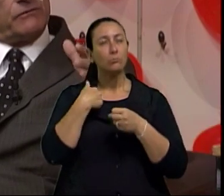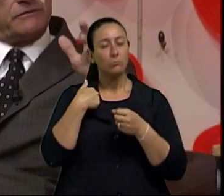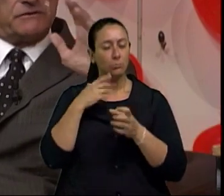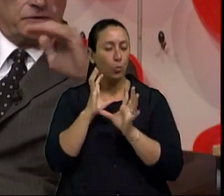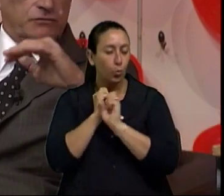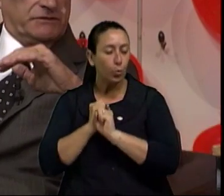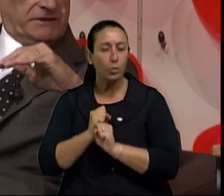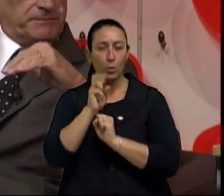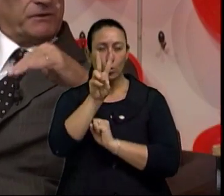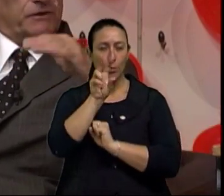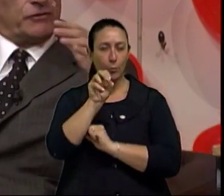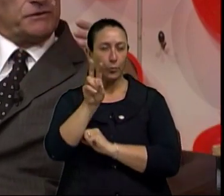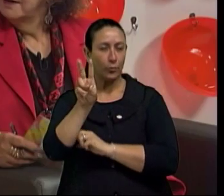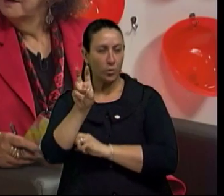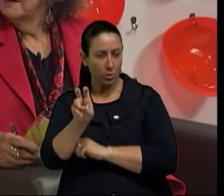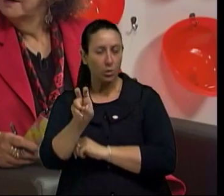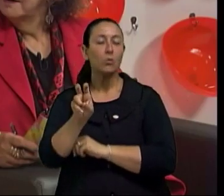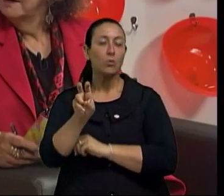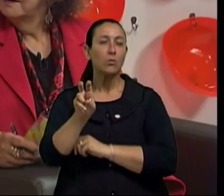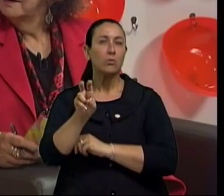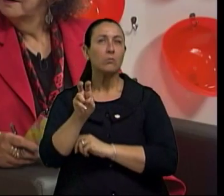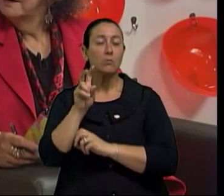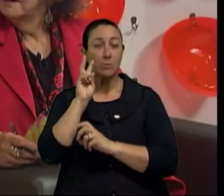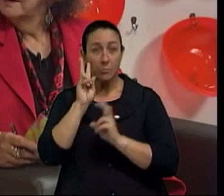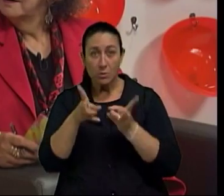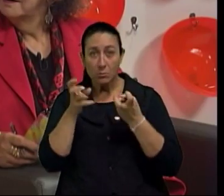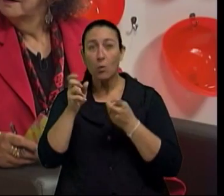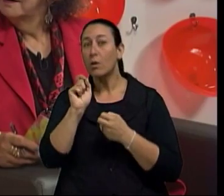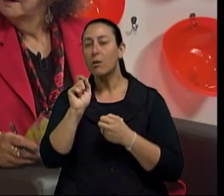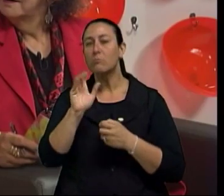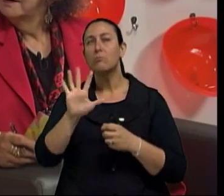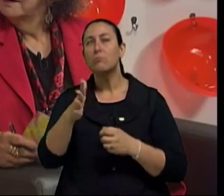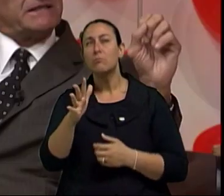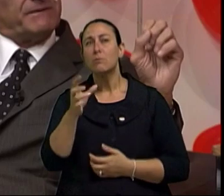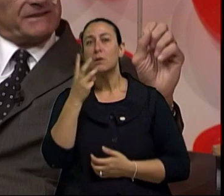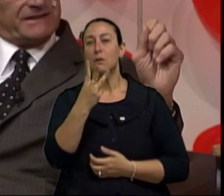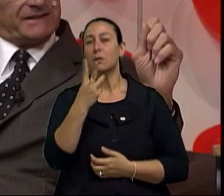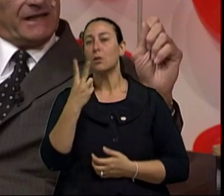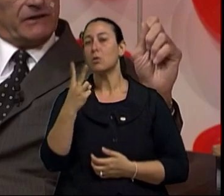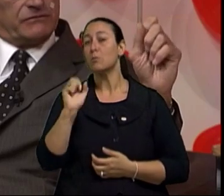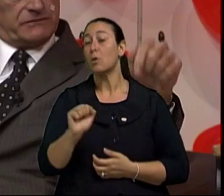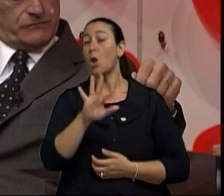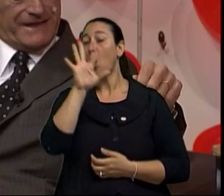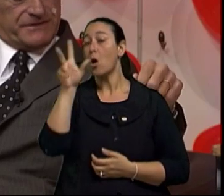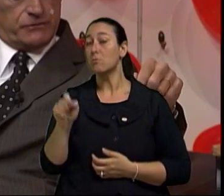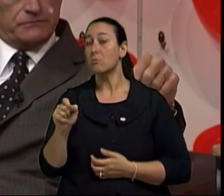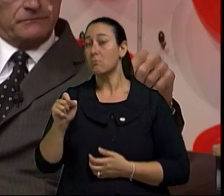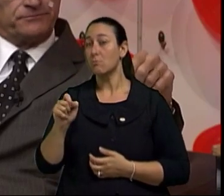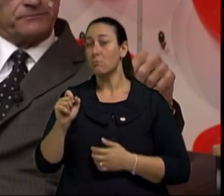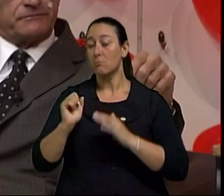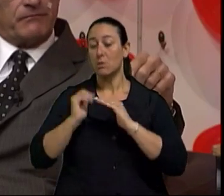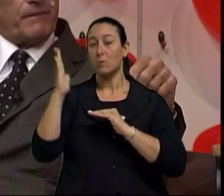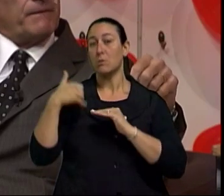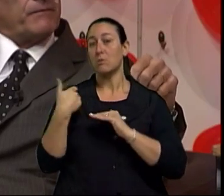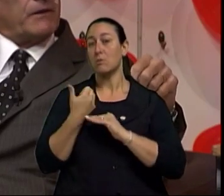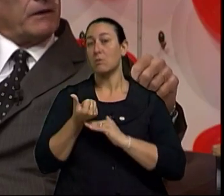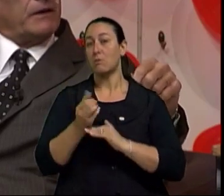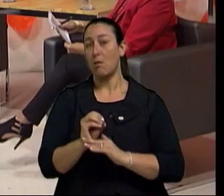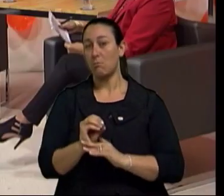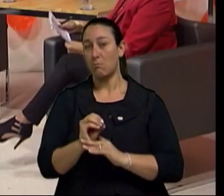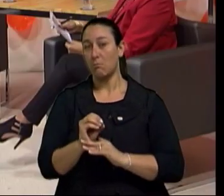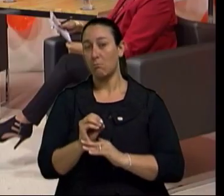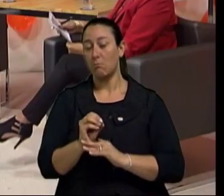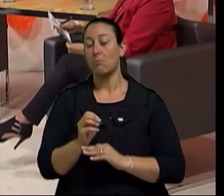nós teremos, se as projeções se confirmarem, 32 milhões acima de 60 anos no Brasil. Já é uma